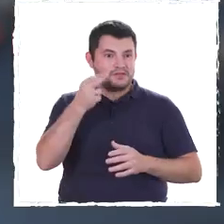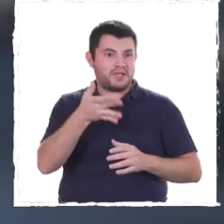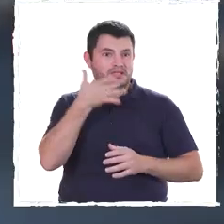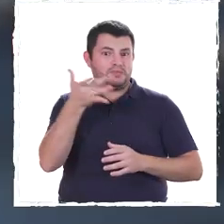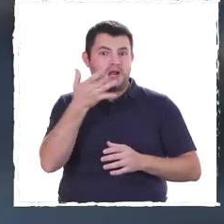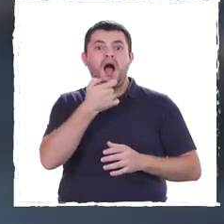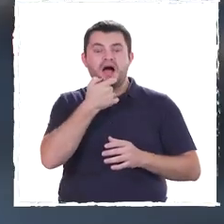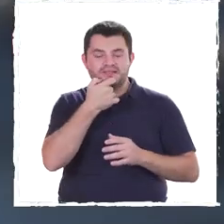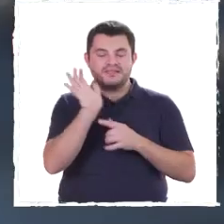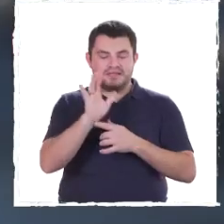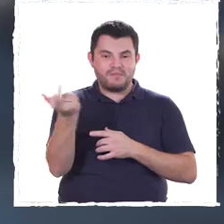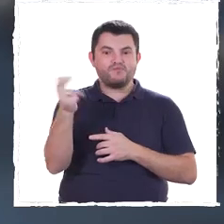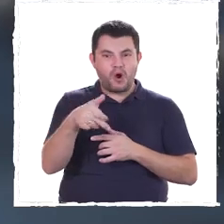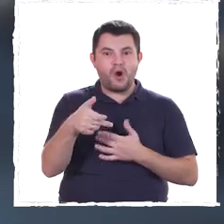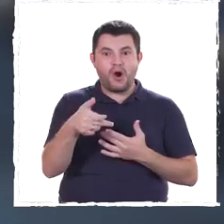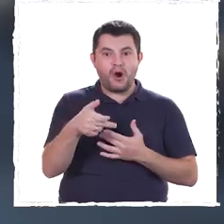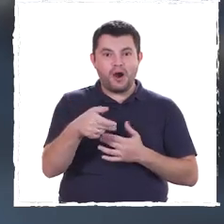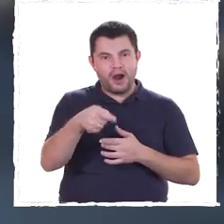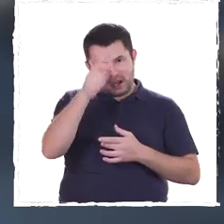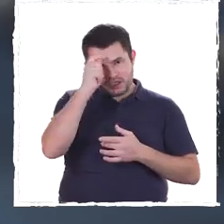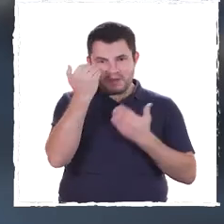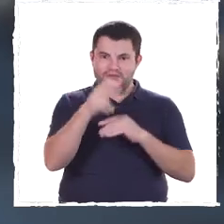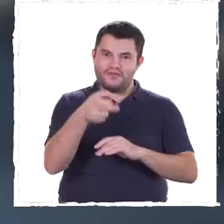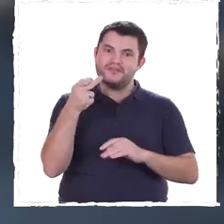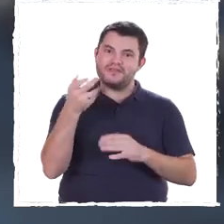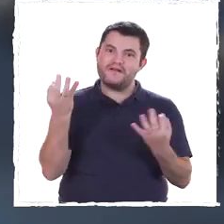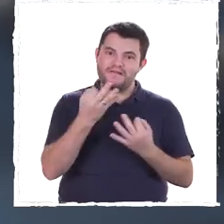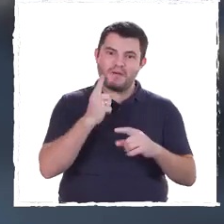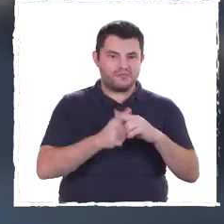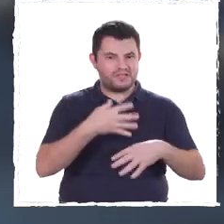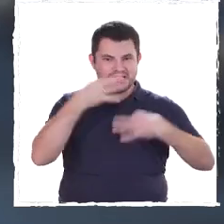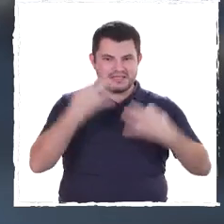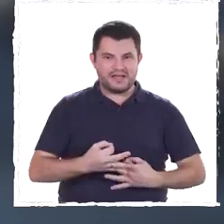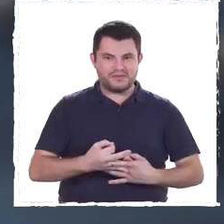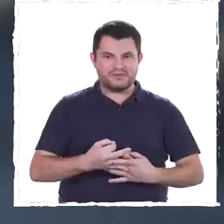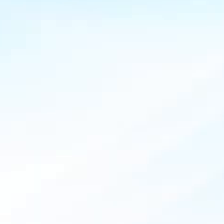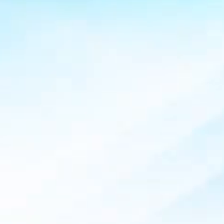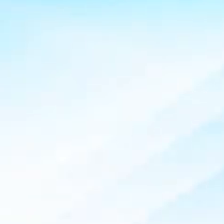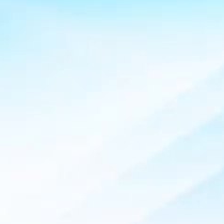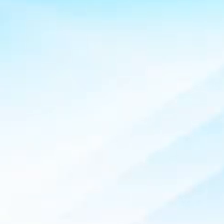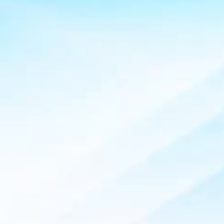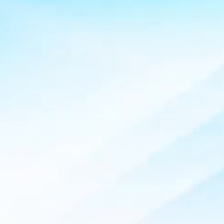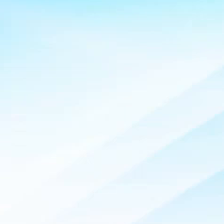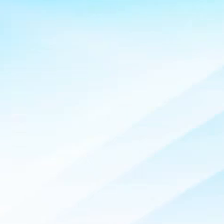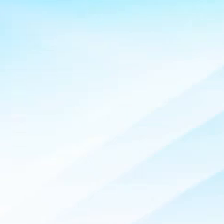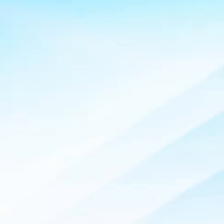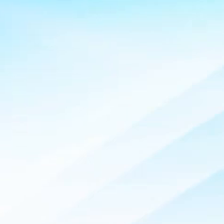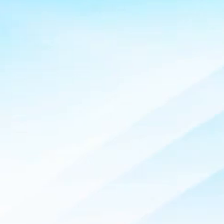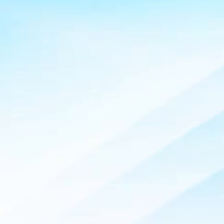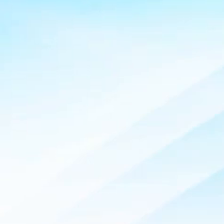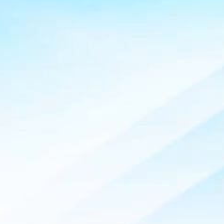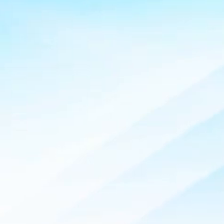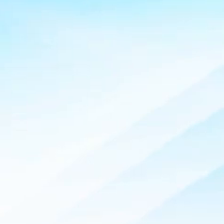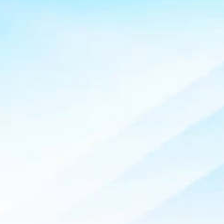Velocidade furiosa só resulta no cinema. Respeita aos limites de velocidade e é sucesso garantido. Por si e pelos outros,